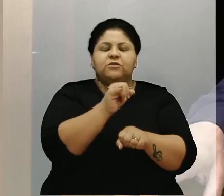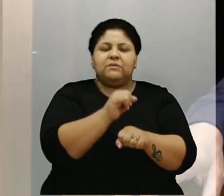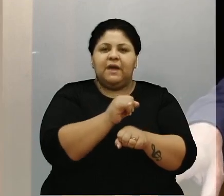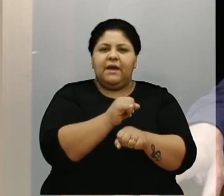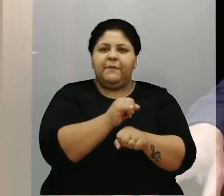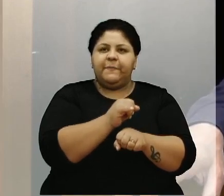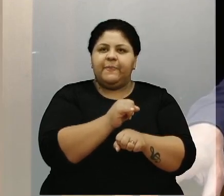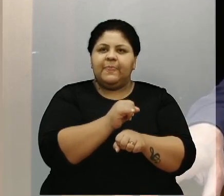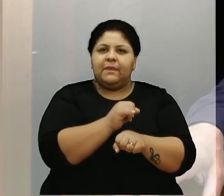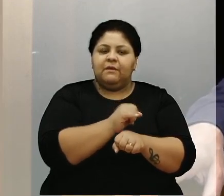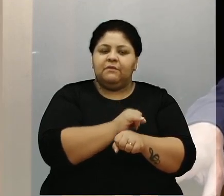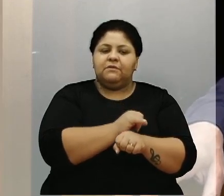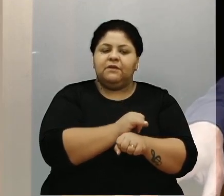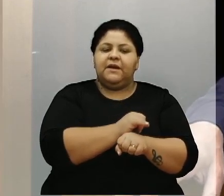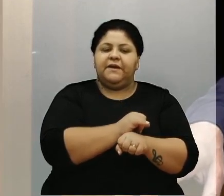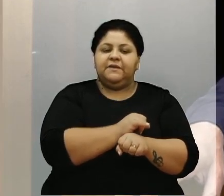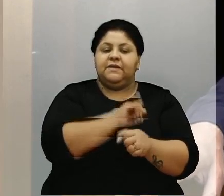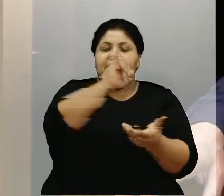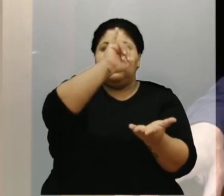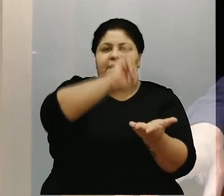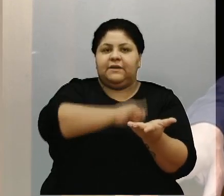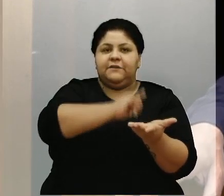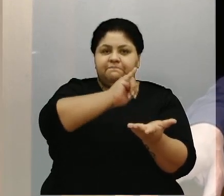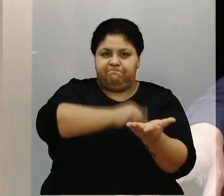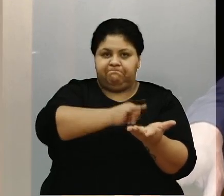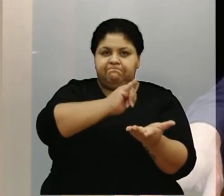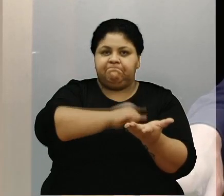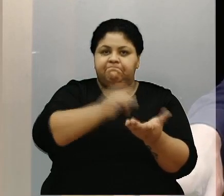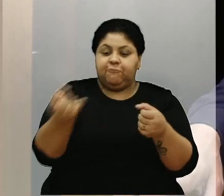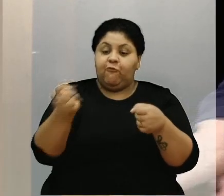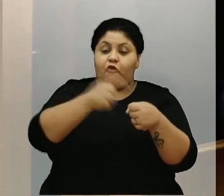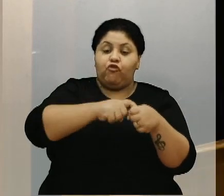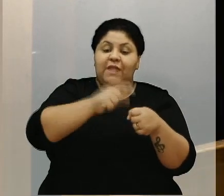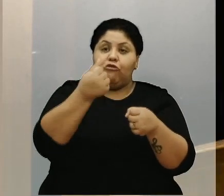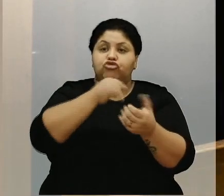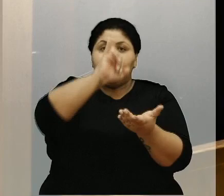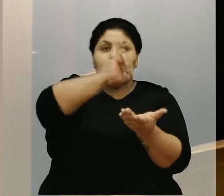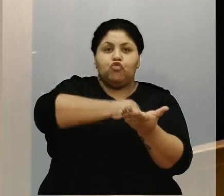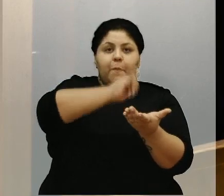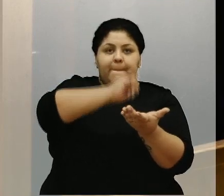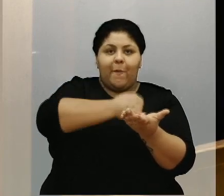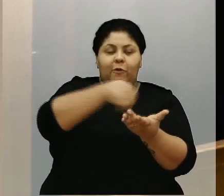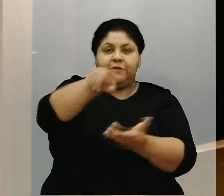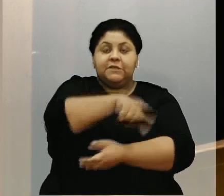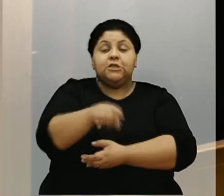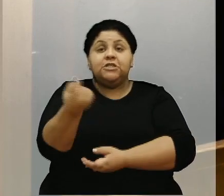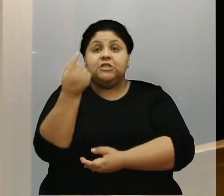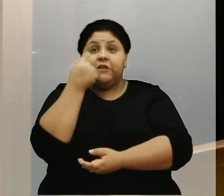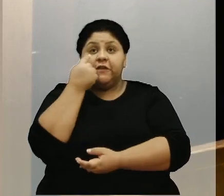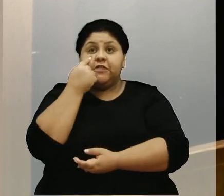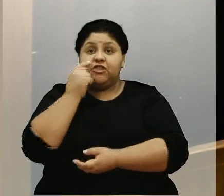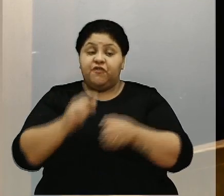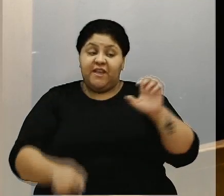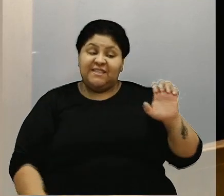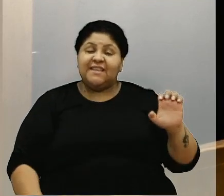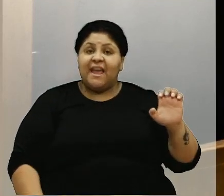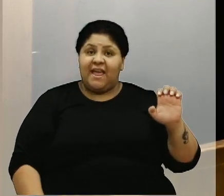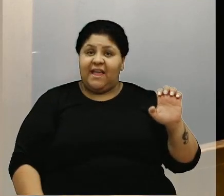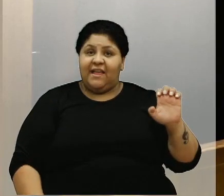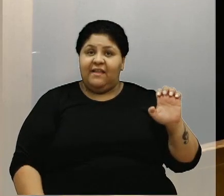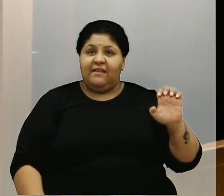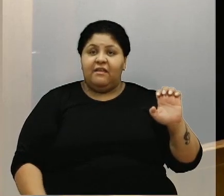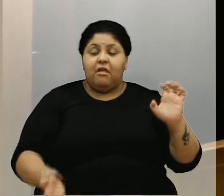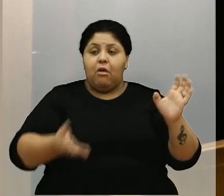Estado gigante, ineficiente. É só isso que a gente está pedindo. Então, quando a gente vê a esquerda com essas